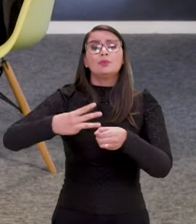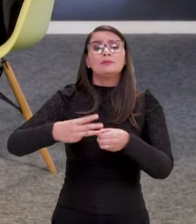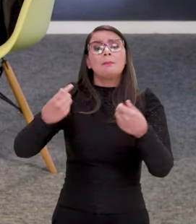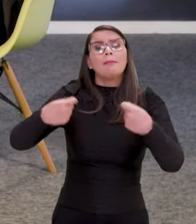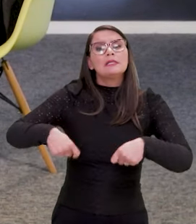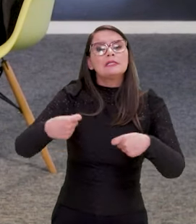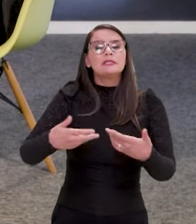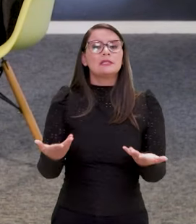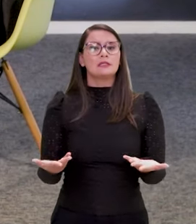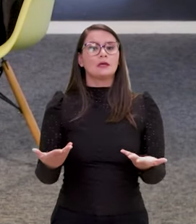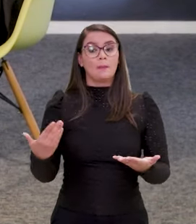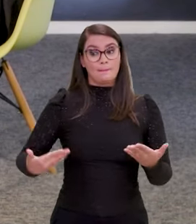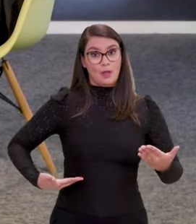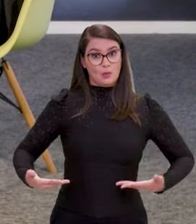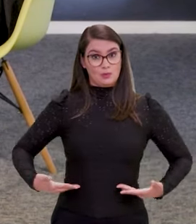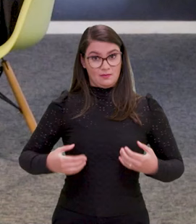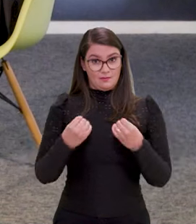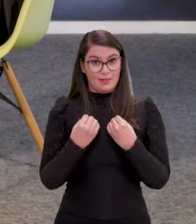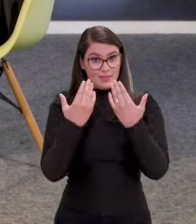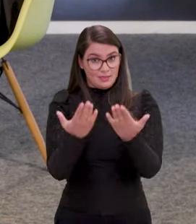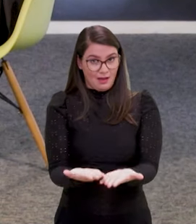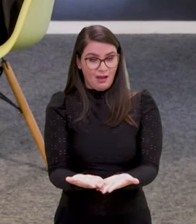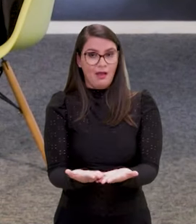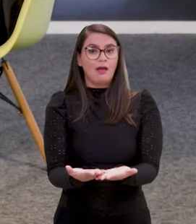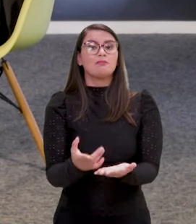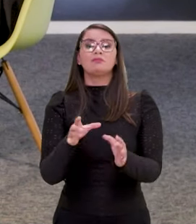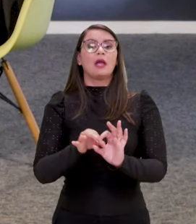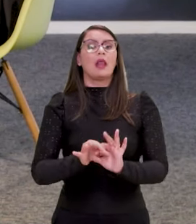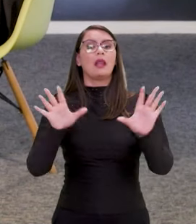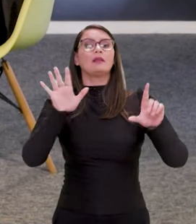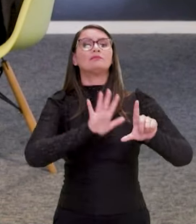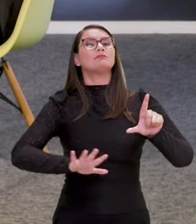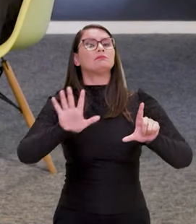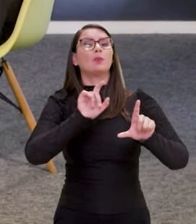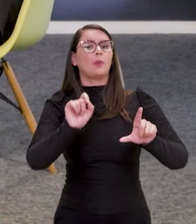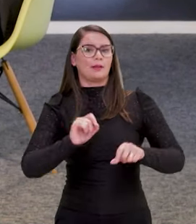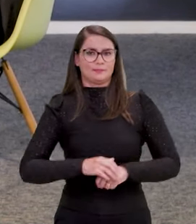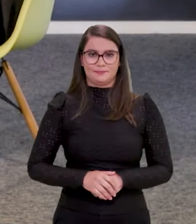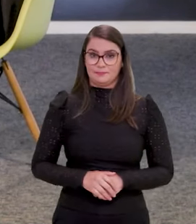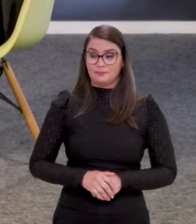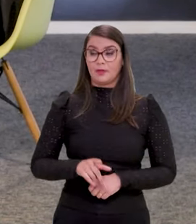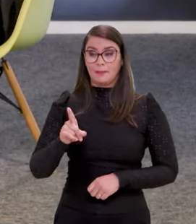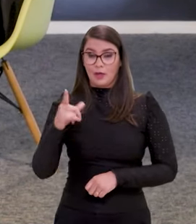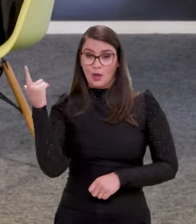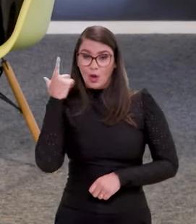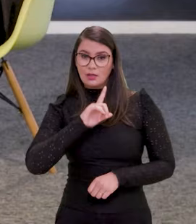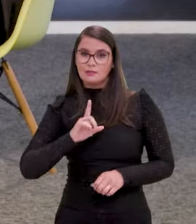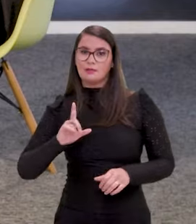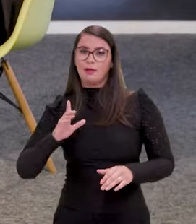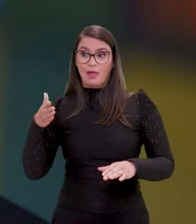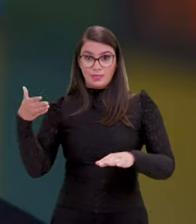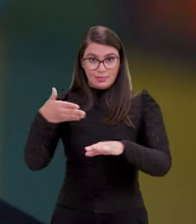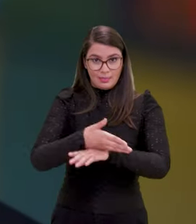precisariam para que os serviços que eles ofertam ali fiquem disponíveis nessa plataforma? Para que eles se integrem à